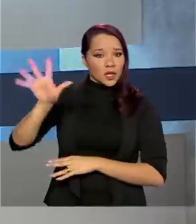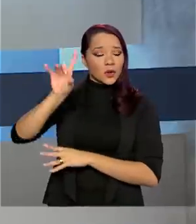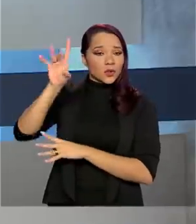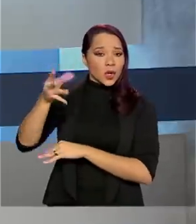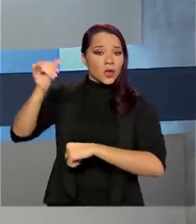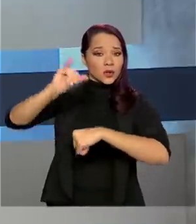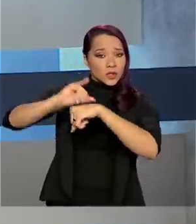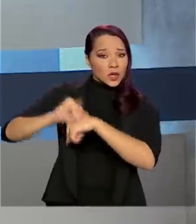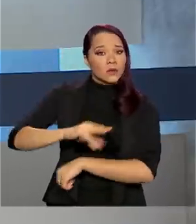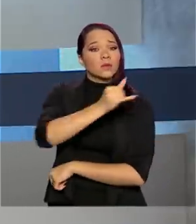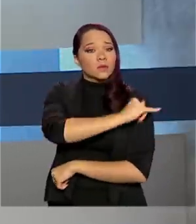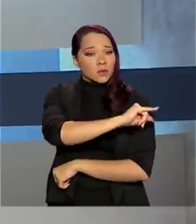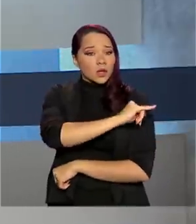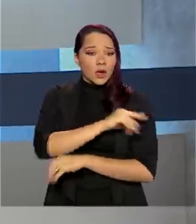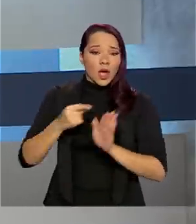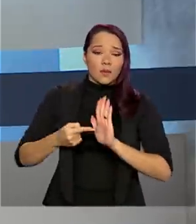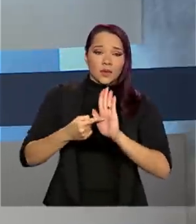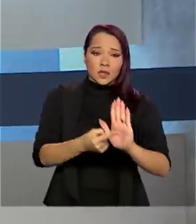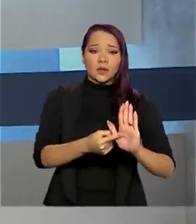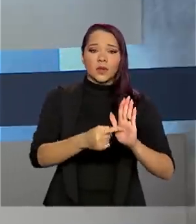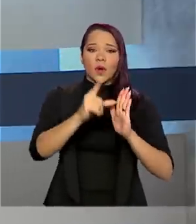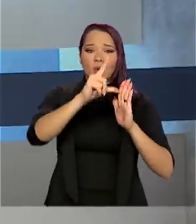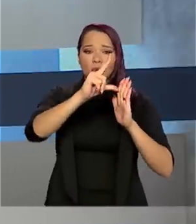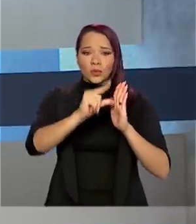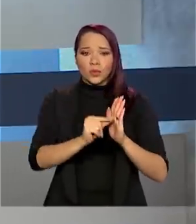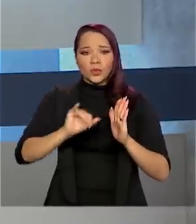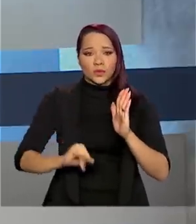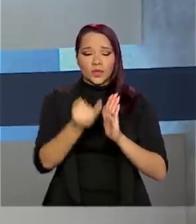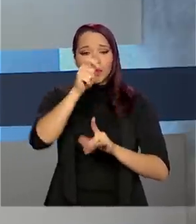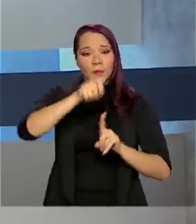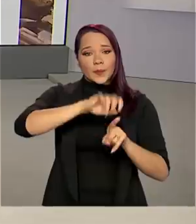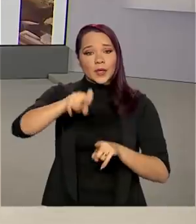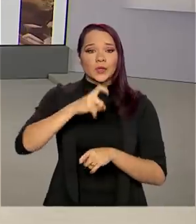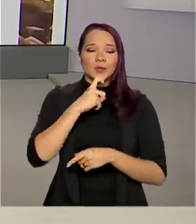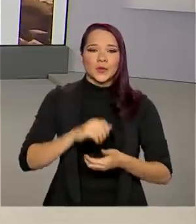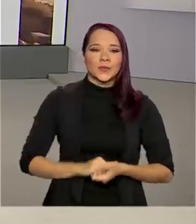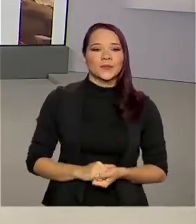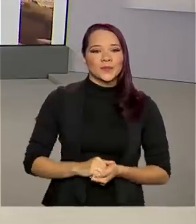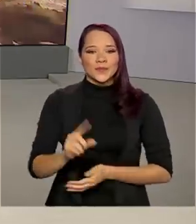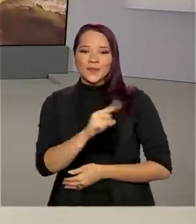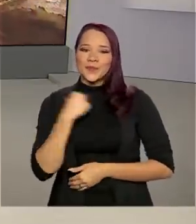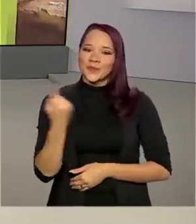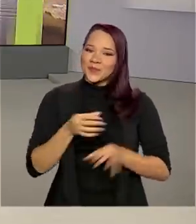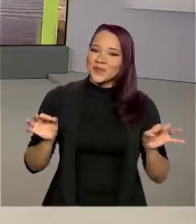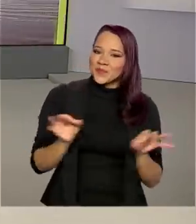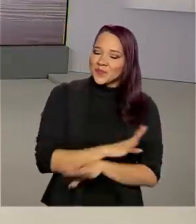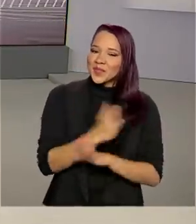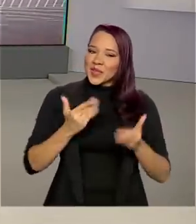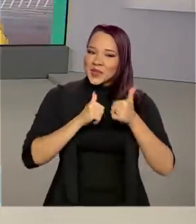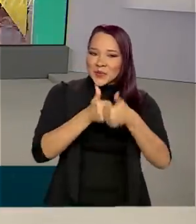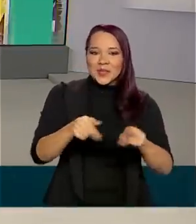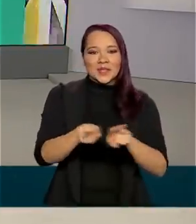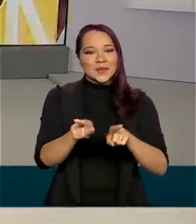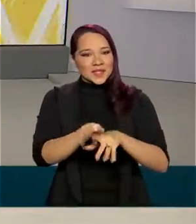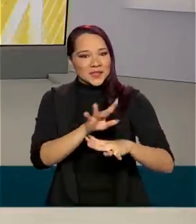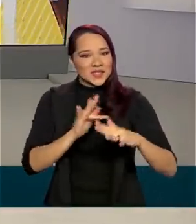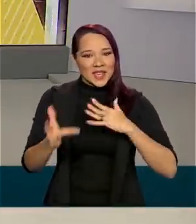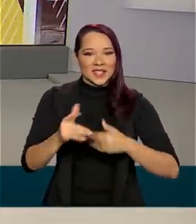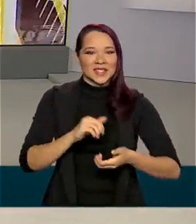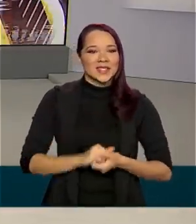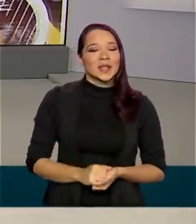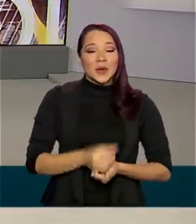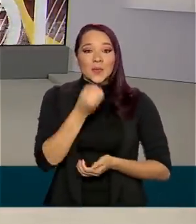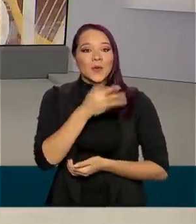metropolitana do Rio de Janeiro apresentou deflação em julho. O Brasil em Dia termina aqui, nos acompanhe também pelas redes